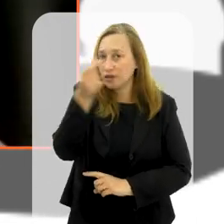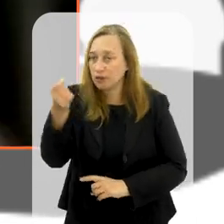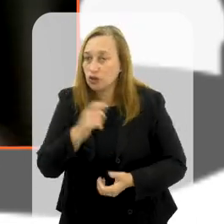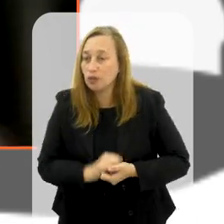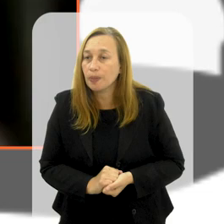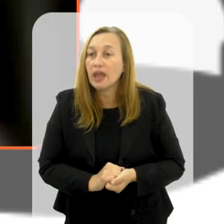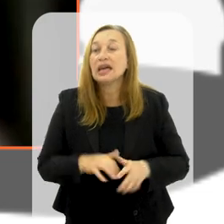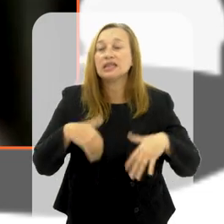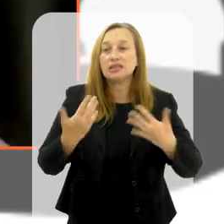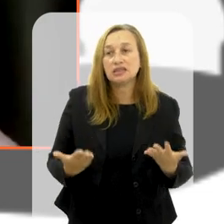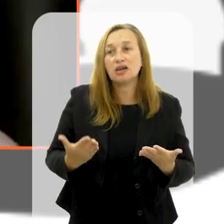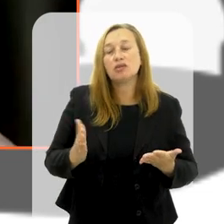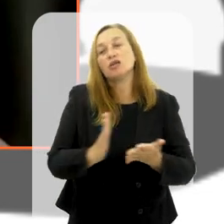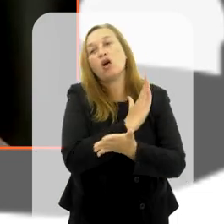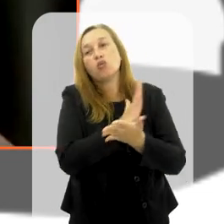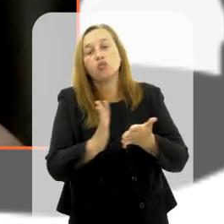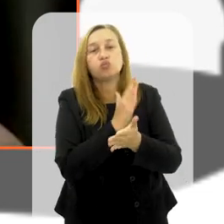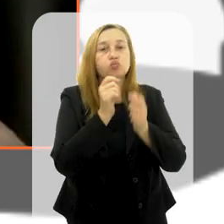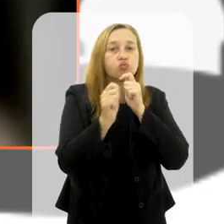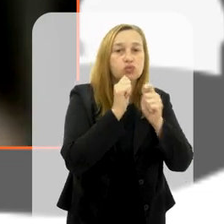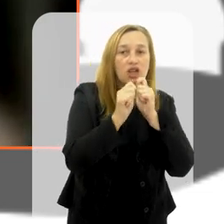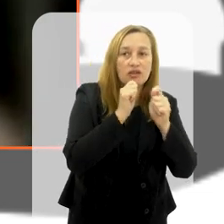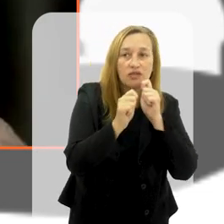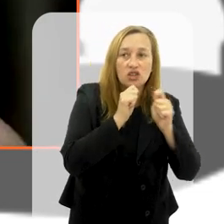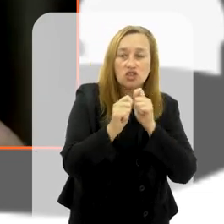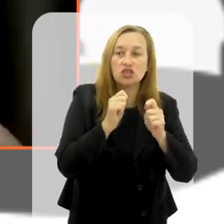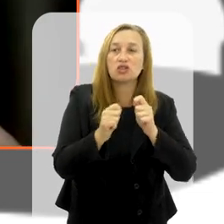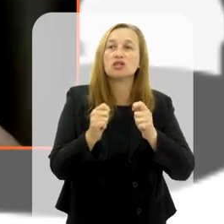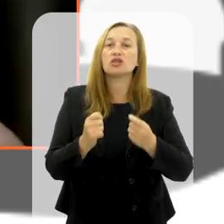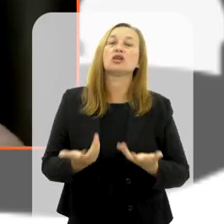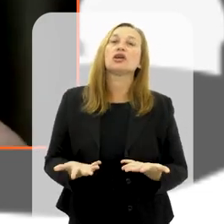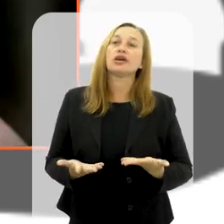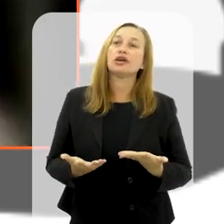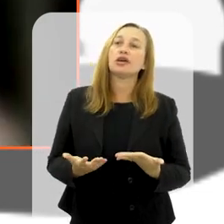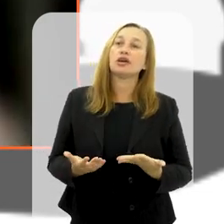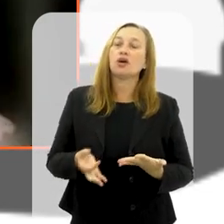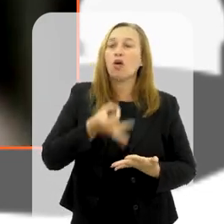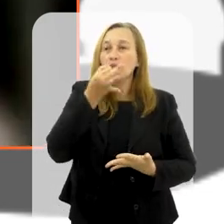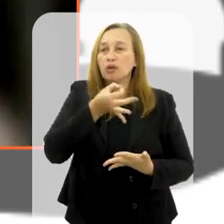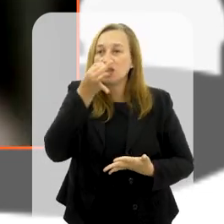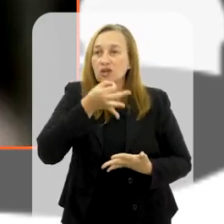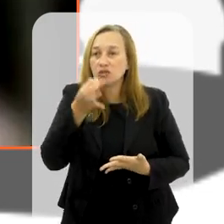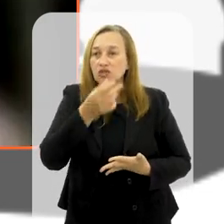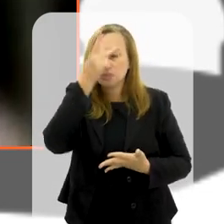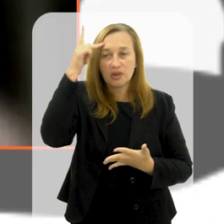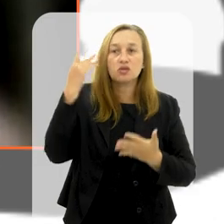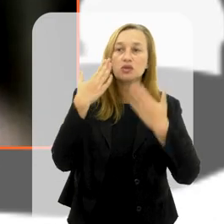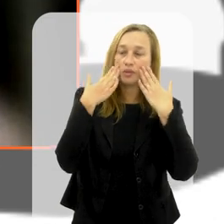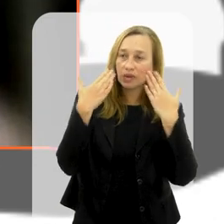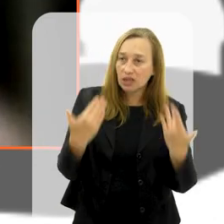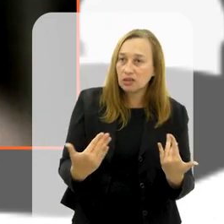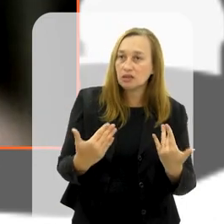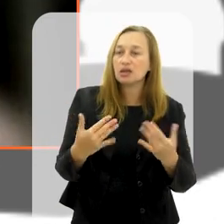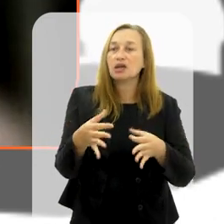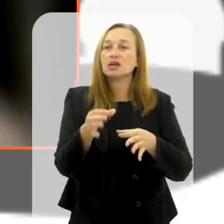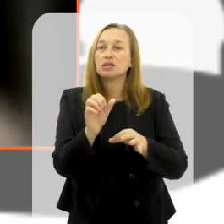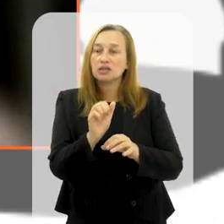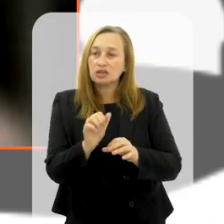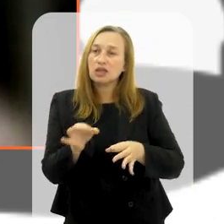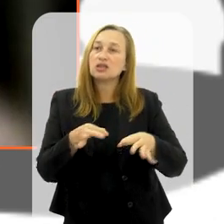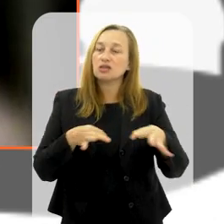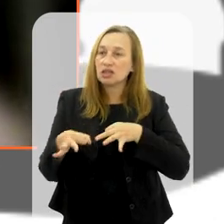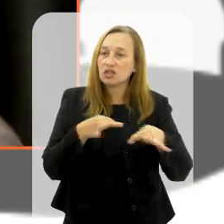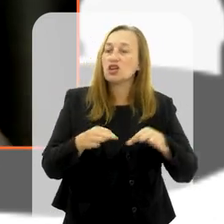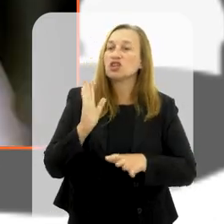vendo o G20? então a gente fez algumas entrevistas, trouxe algumas citações de pessoas representativas